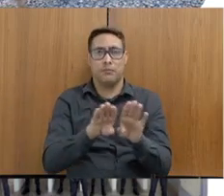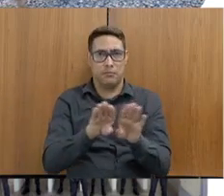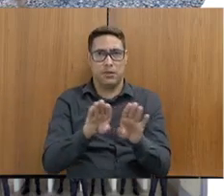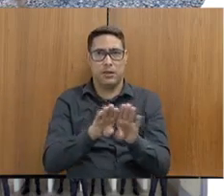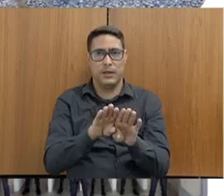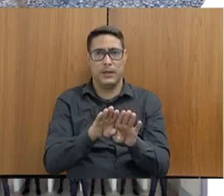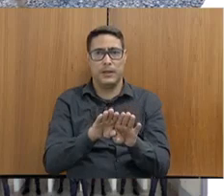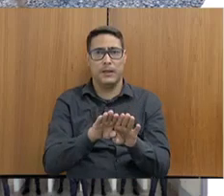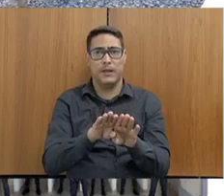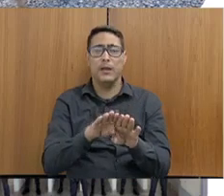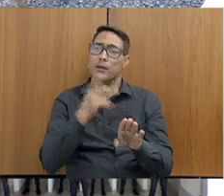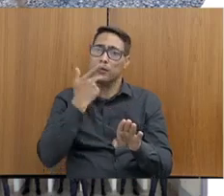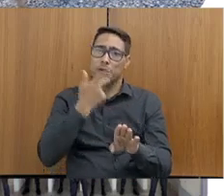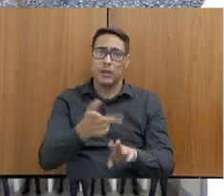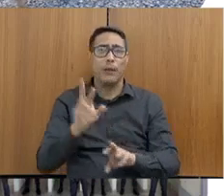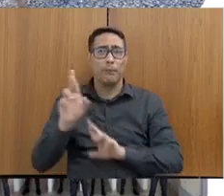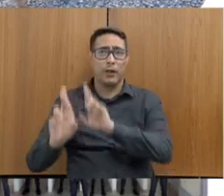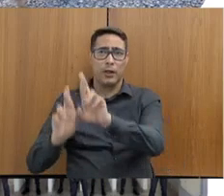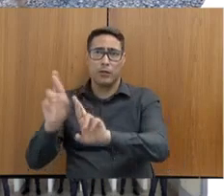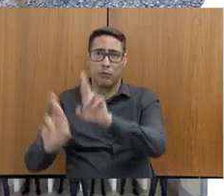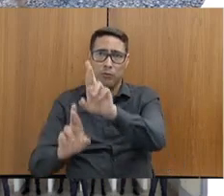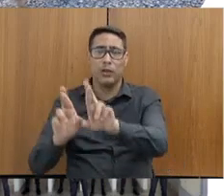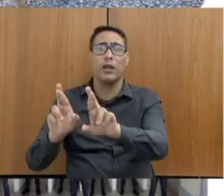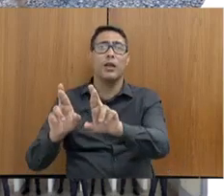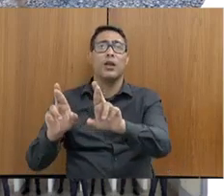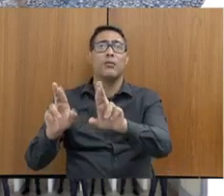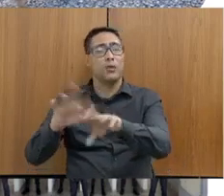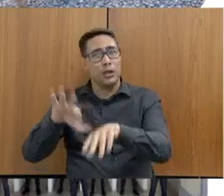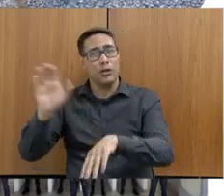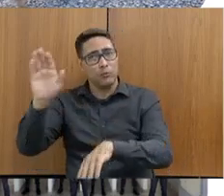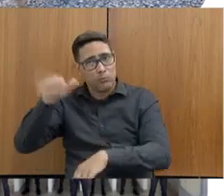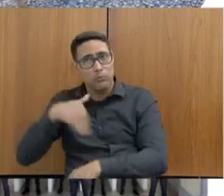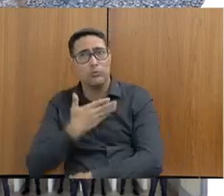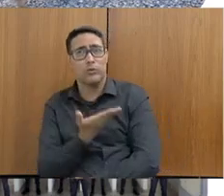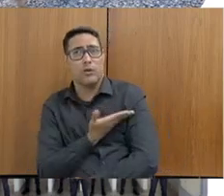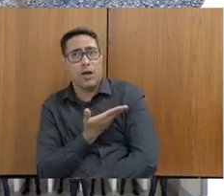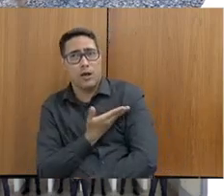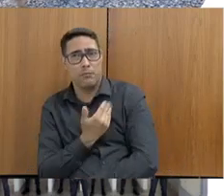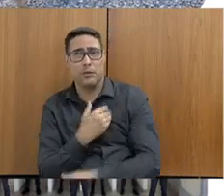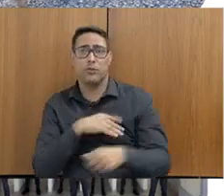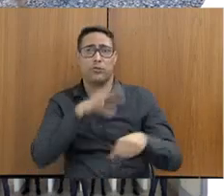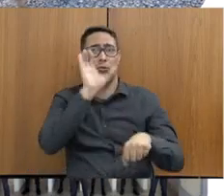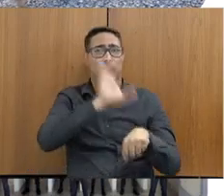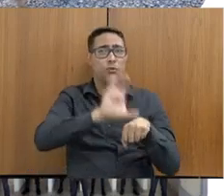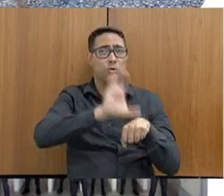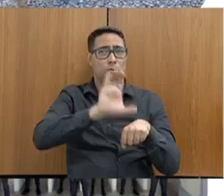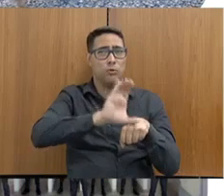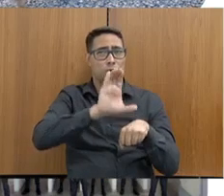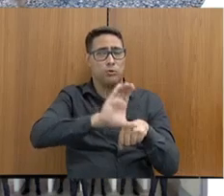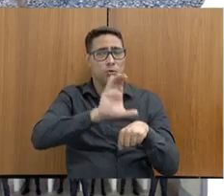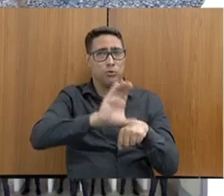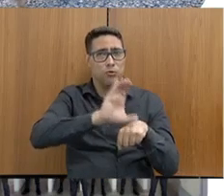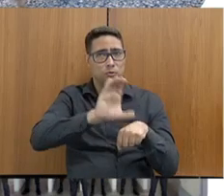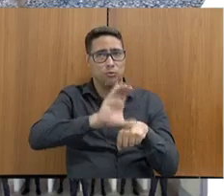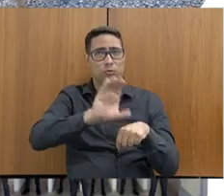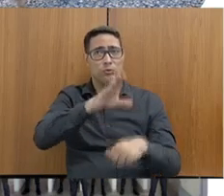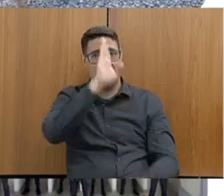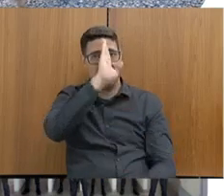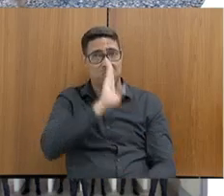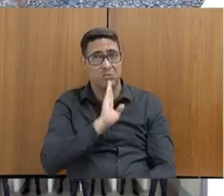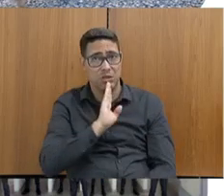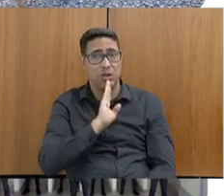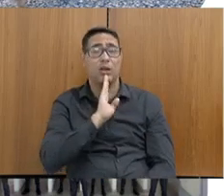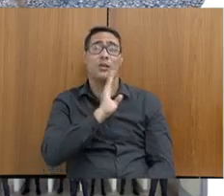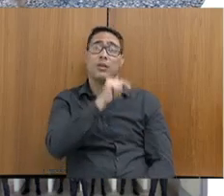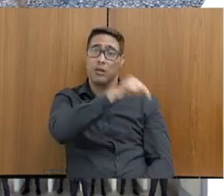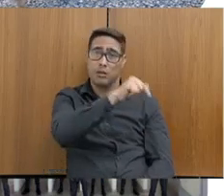estou tendo que responder algumas situações por ter trazido um amigo que deu um curso às minhas expensas, de graça, para a